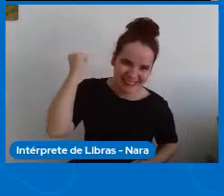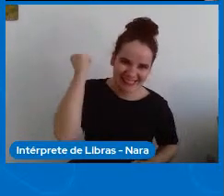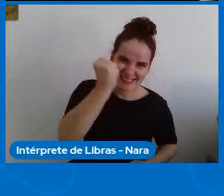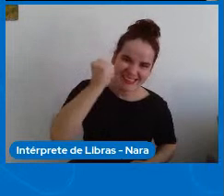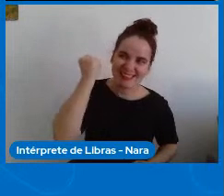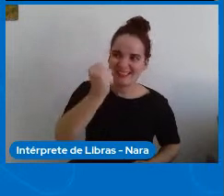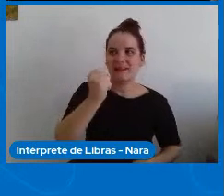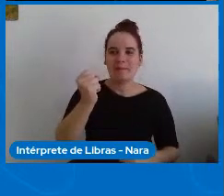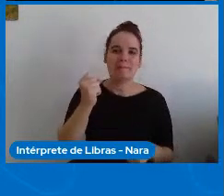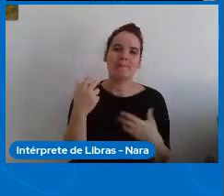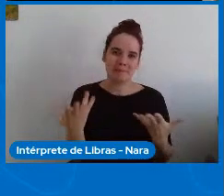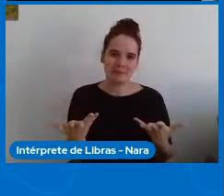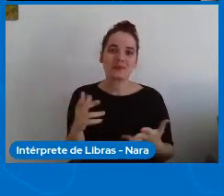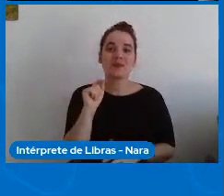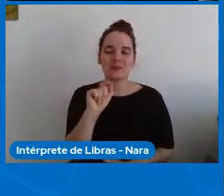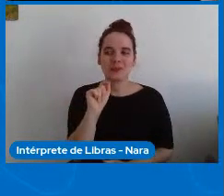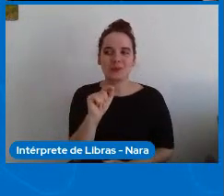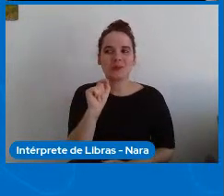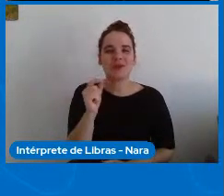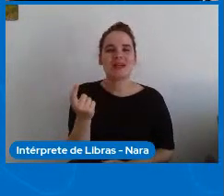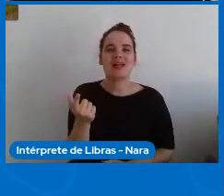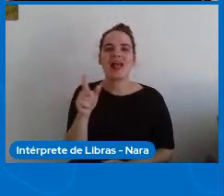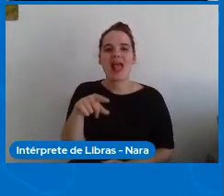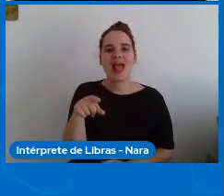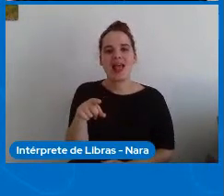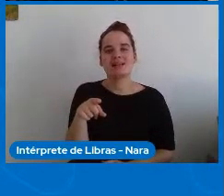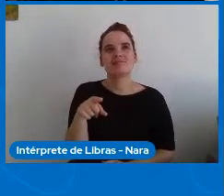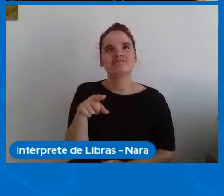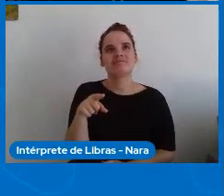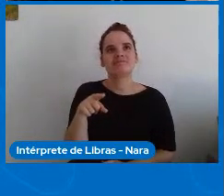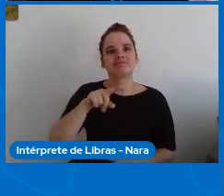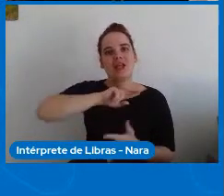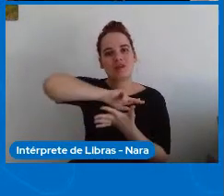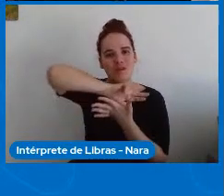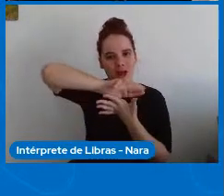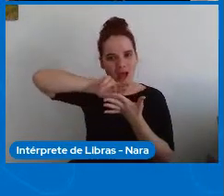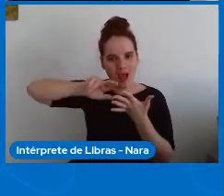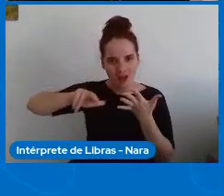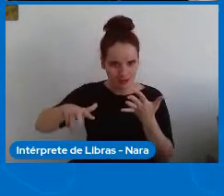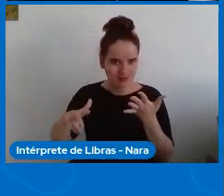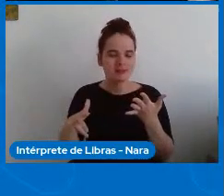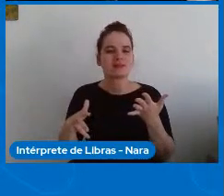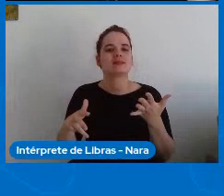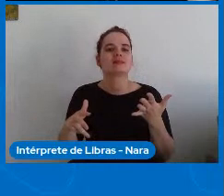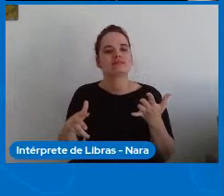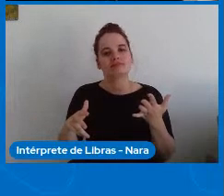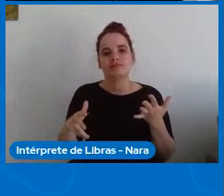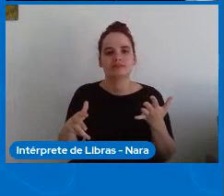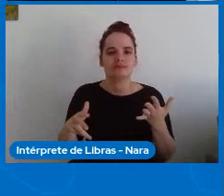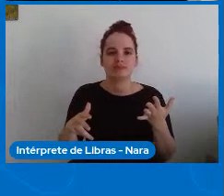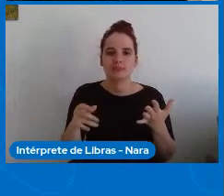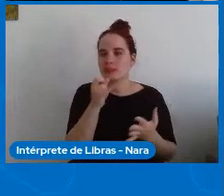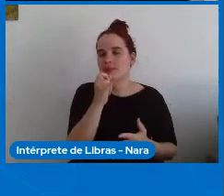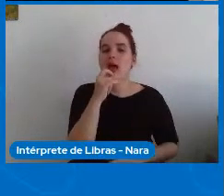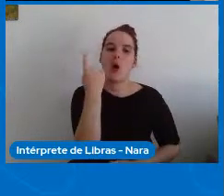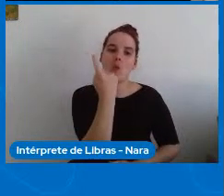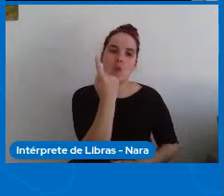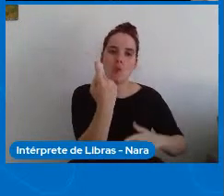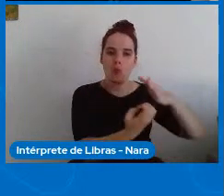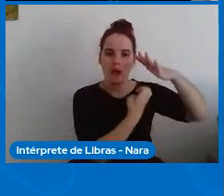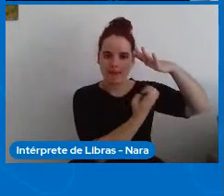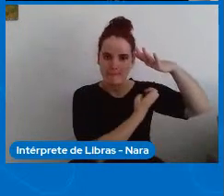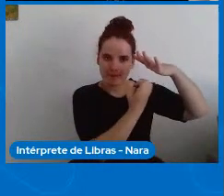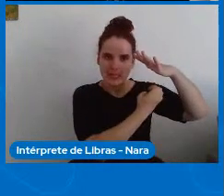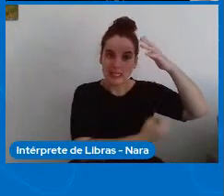um conjunto de matérias em que ocorre uma empresa desenvolveu um robô esse